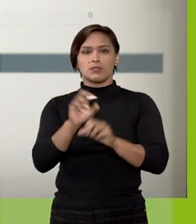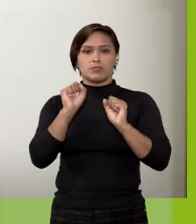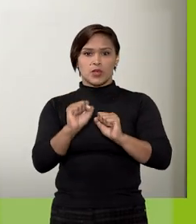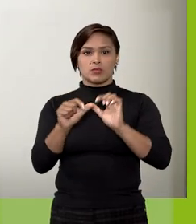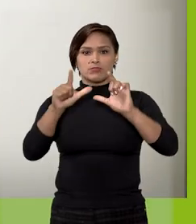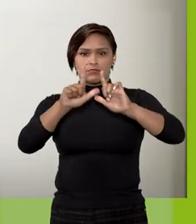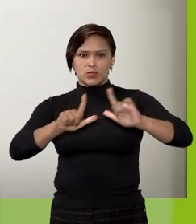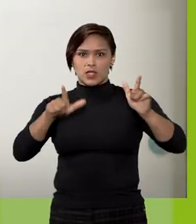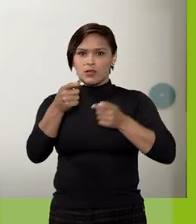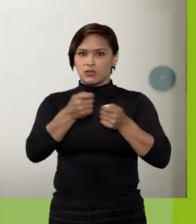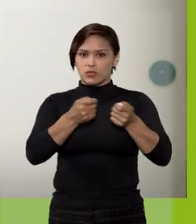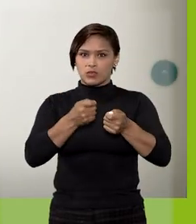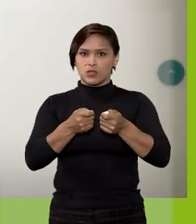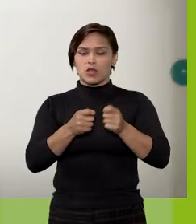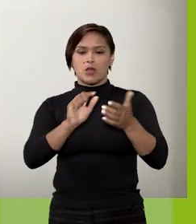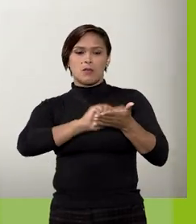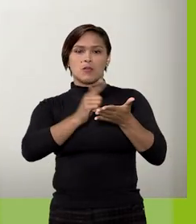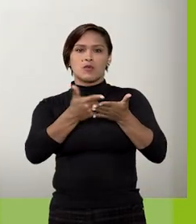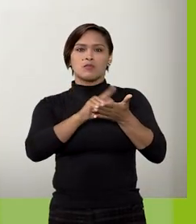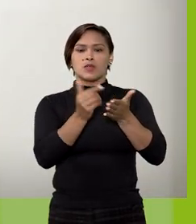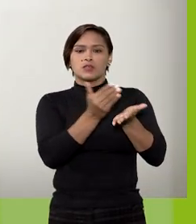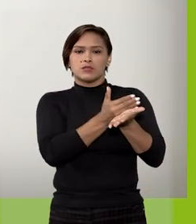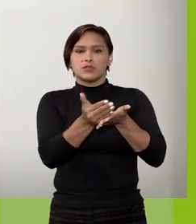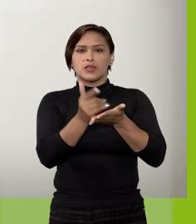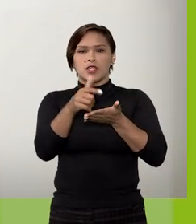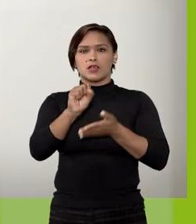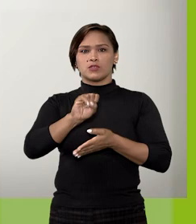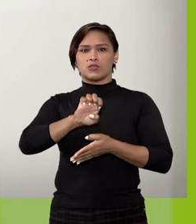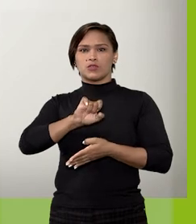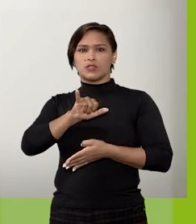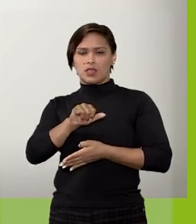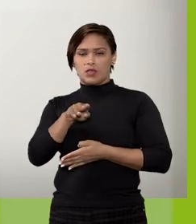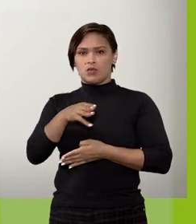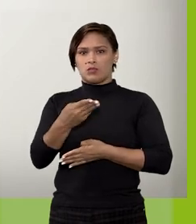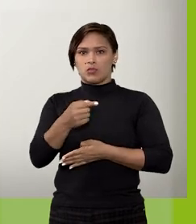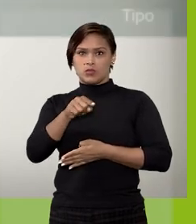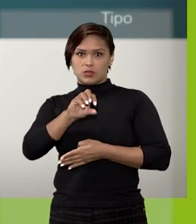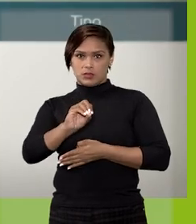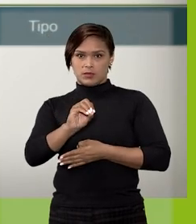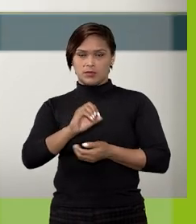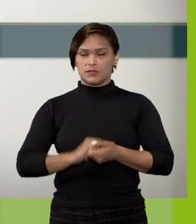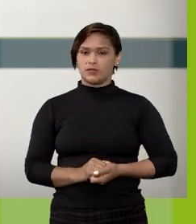definir o painel de controle como página inicial do SEI 4.0.